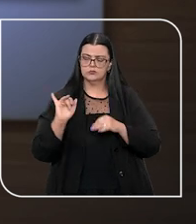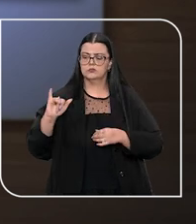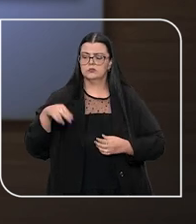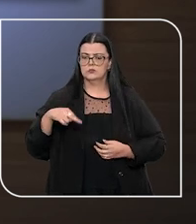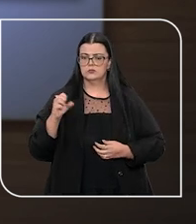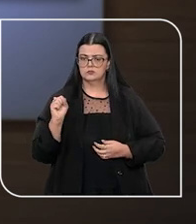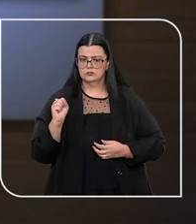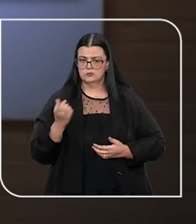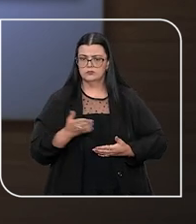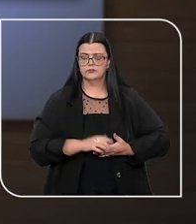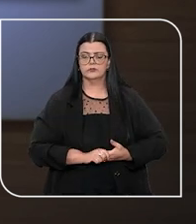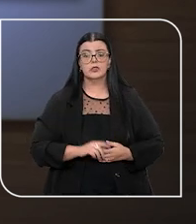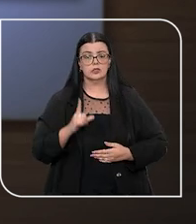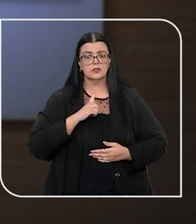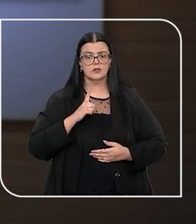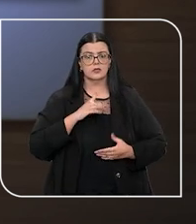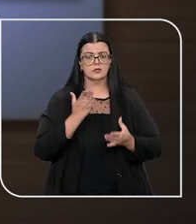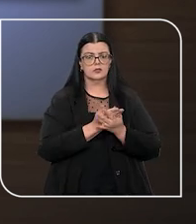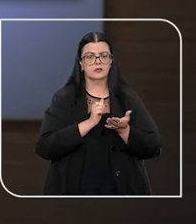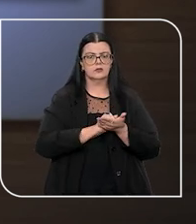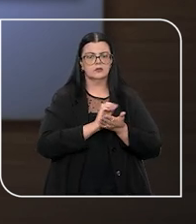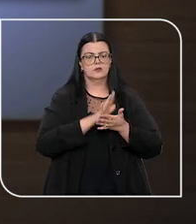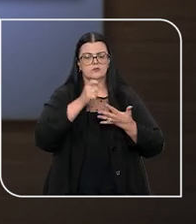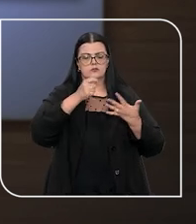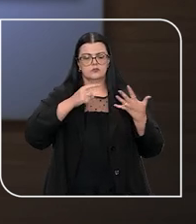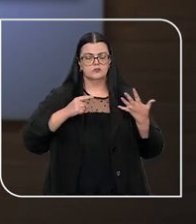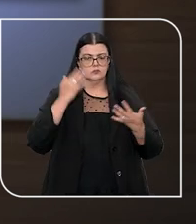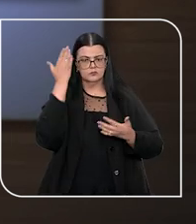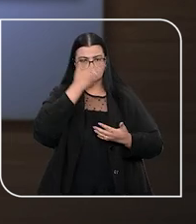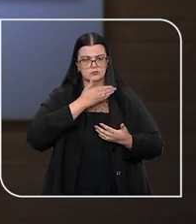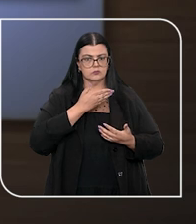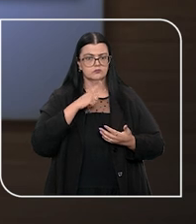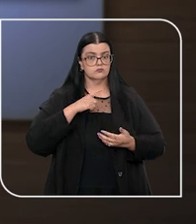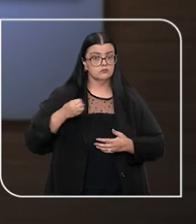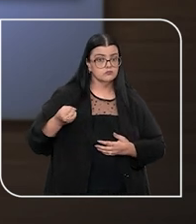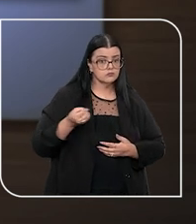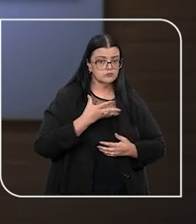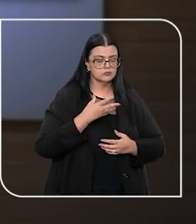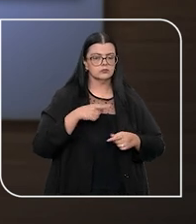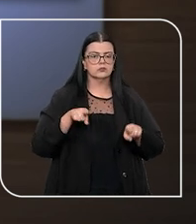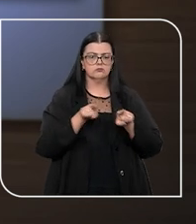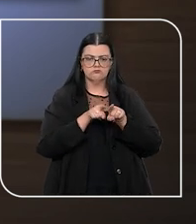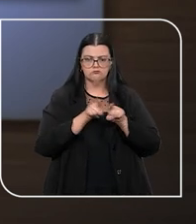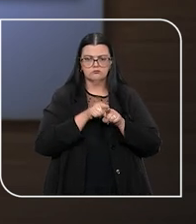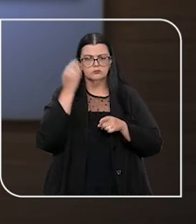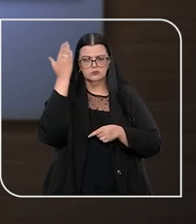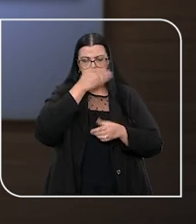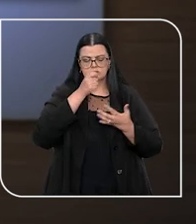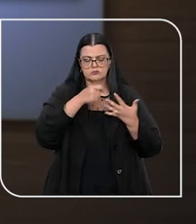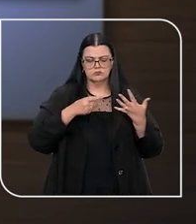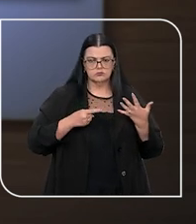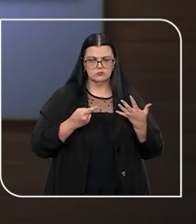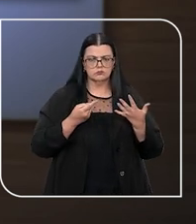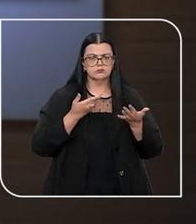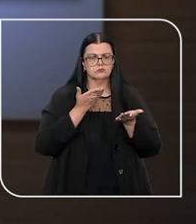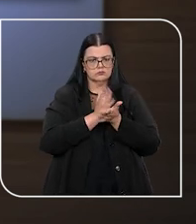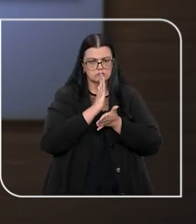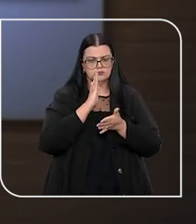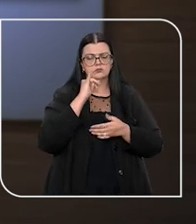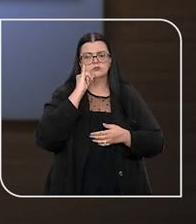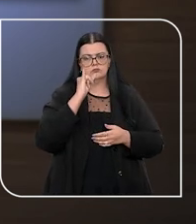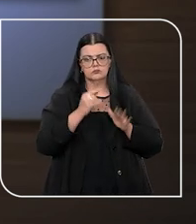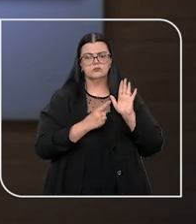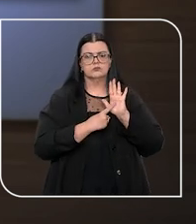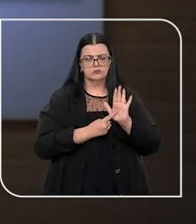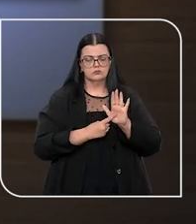Previdência Social, quando houver nos autos elementos probatórios contemporâneos que comprovem os fatos alegados e sejam aptos a